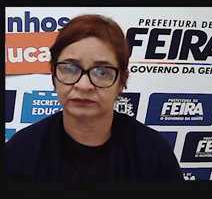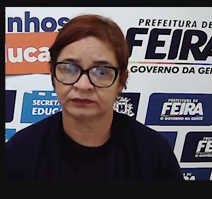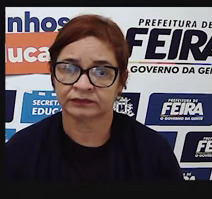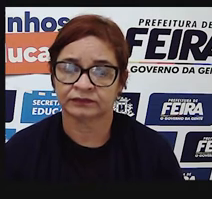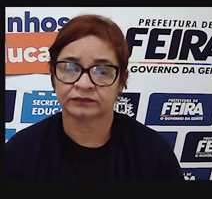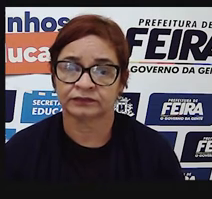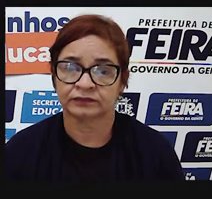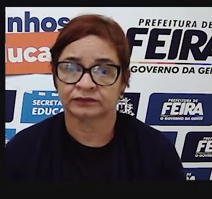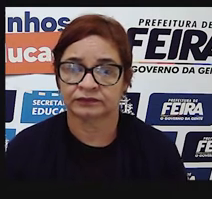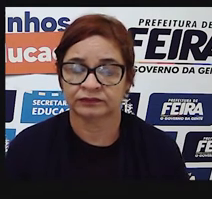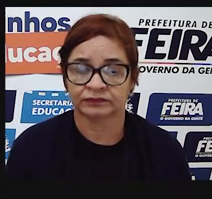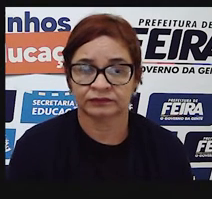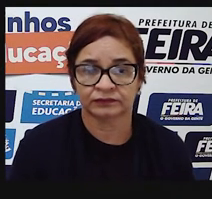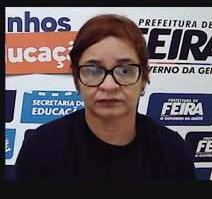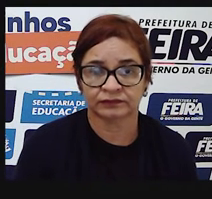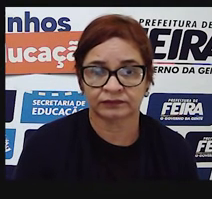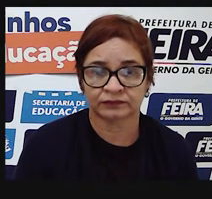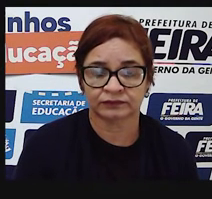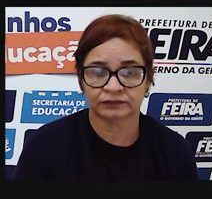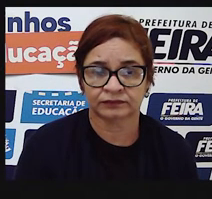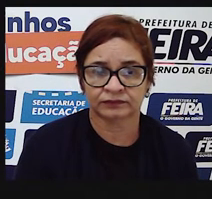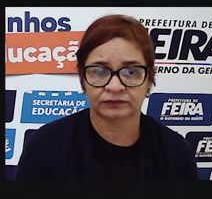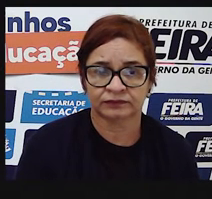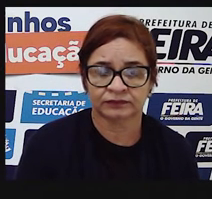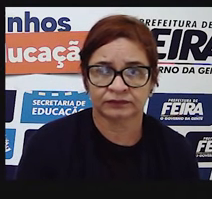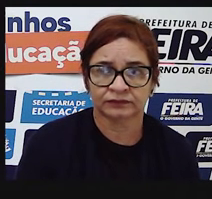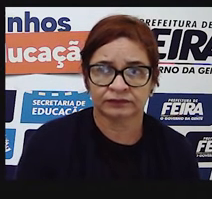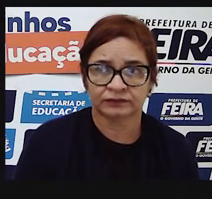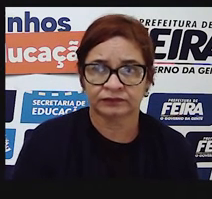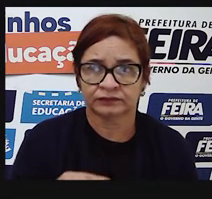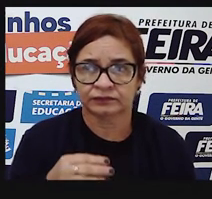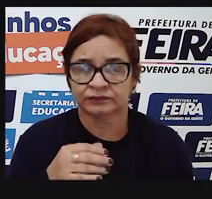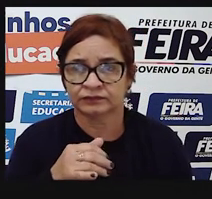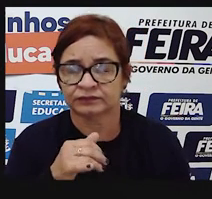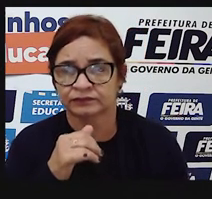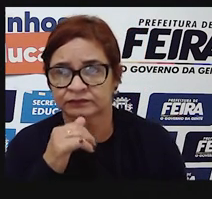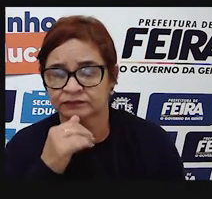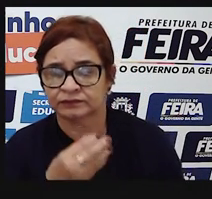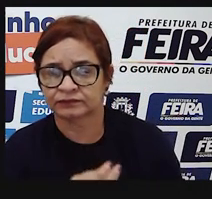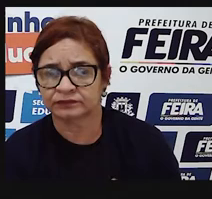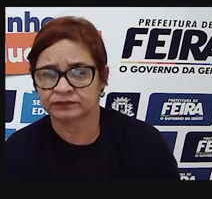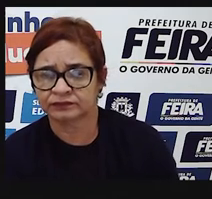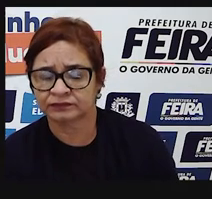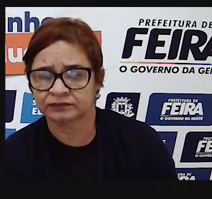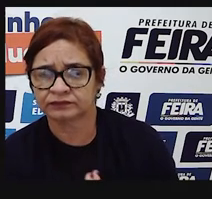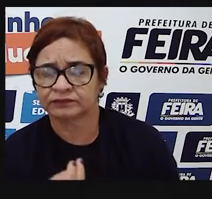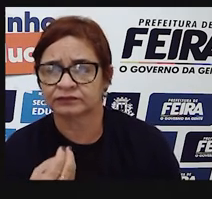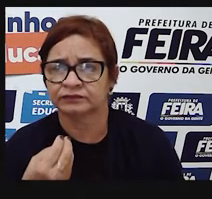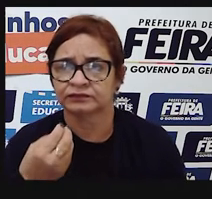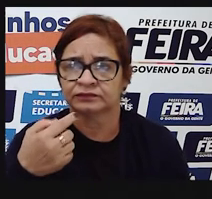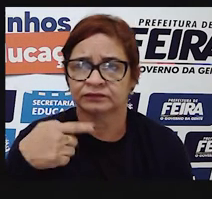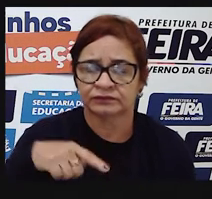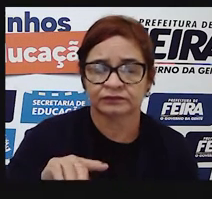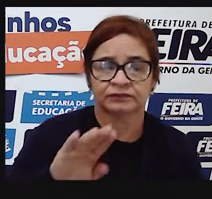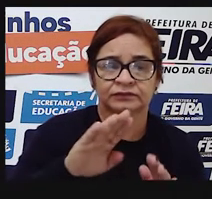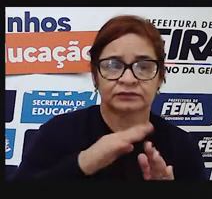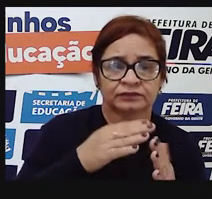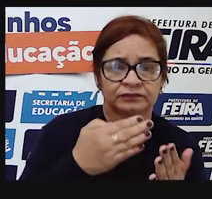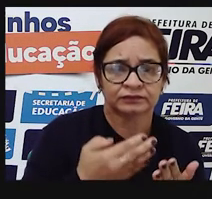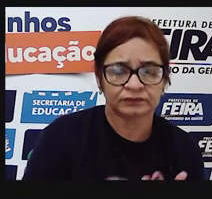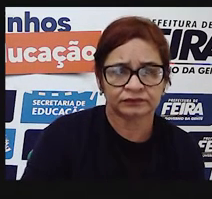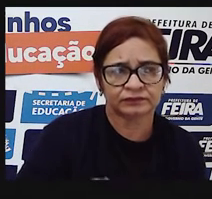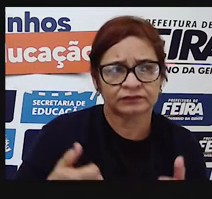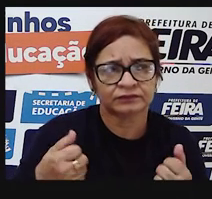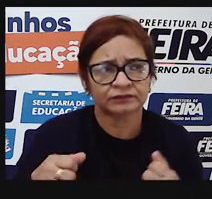mundo tem sobre a vida. Ela não sabe de tudo sobre a vida. Então, ela vai para a escola e nas